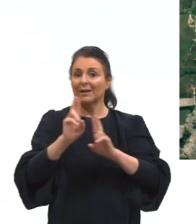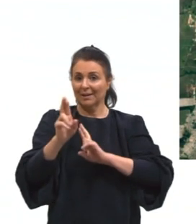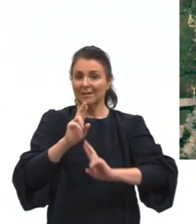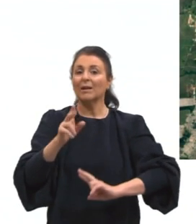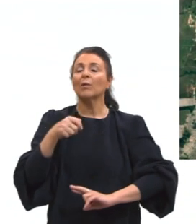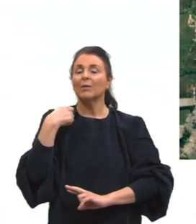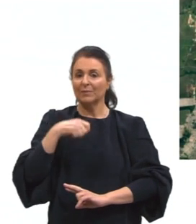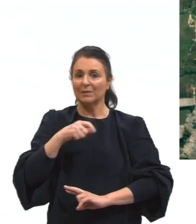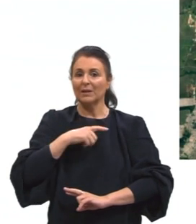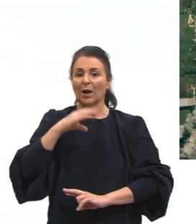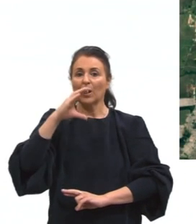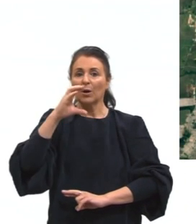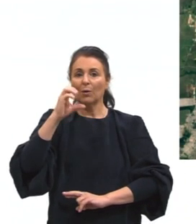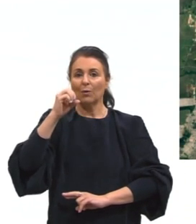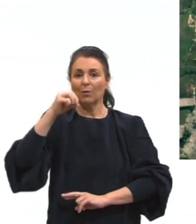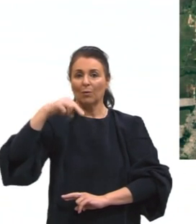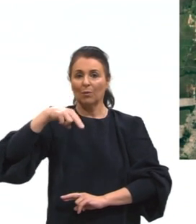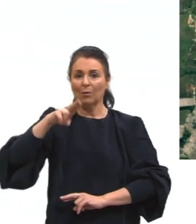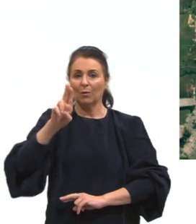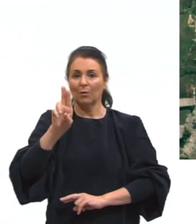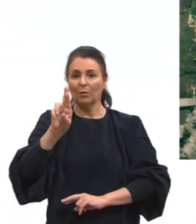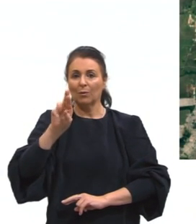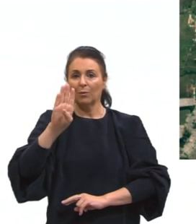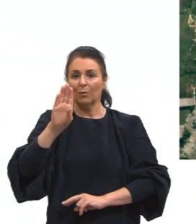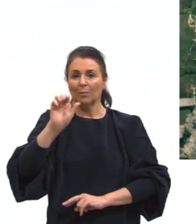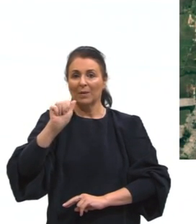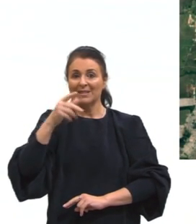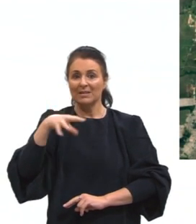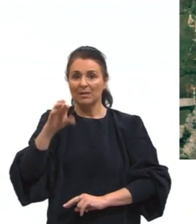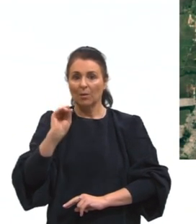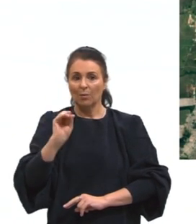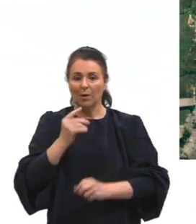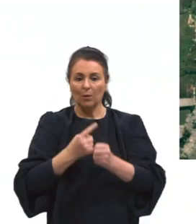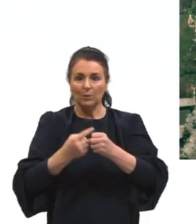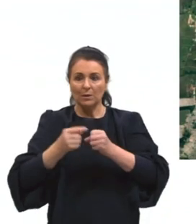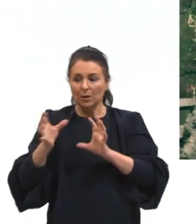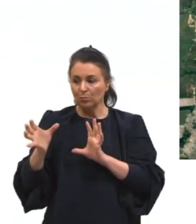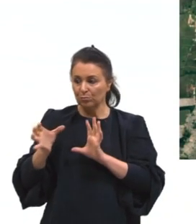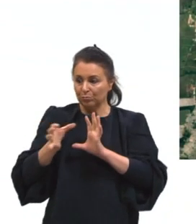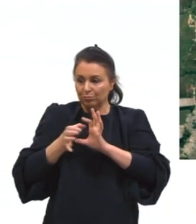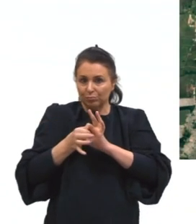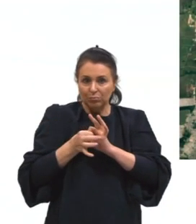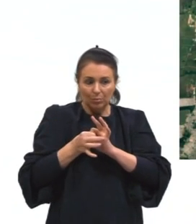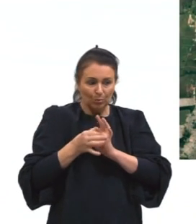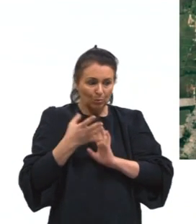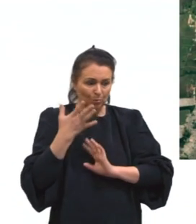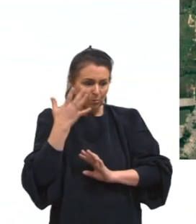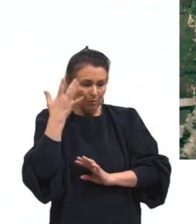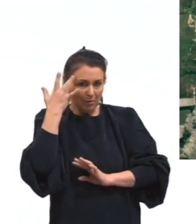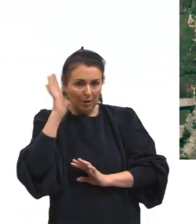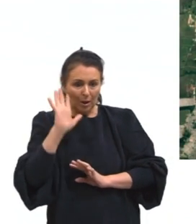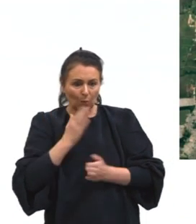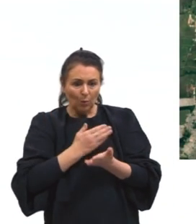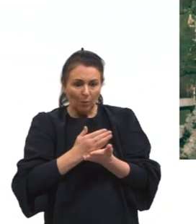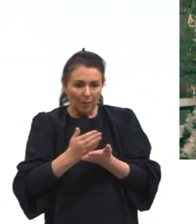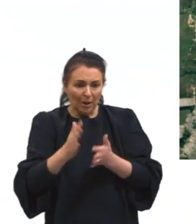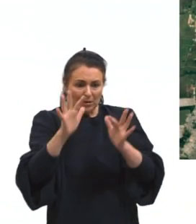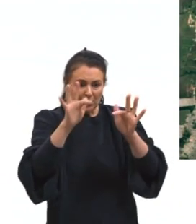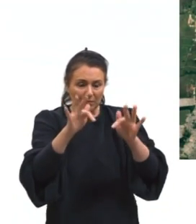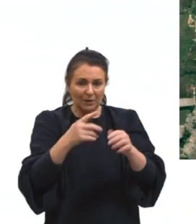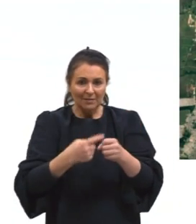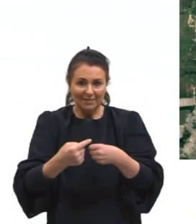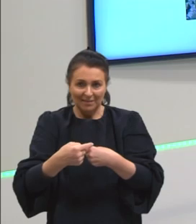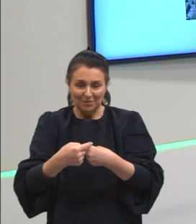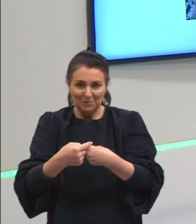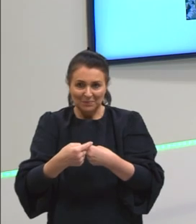que nós temos. Conurbação urbana é quando essas cidades, né, esses núcleos urbanos acabam se fundindo. Essa imagem mostra bem direitinho aqui para vocês,